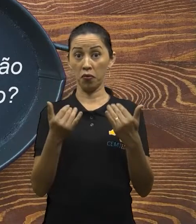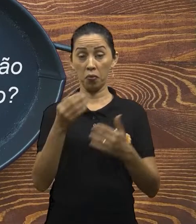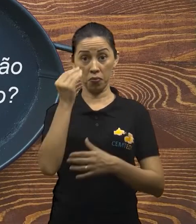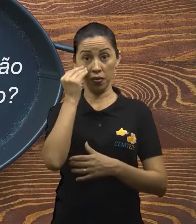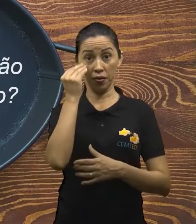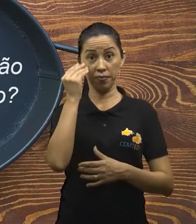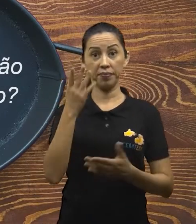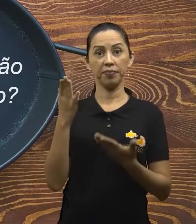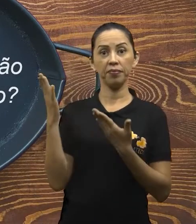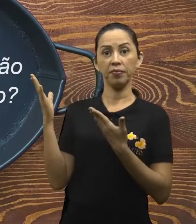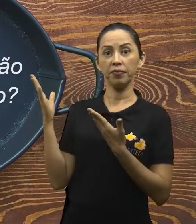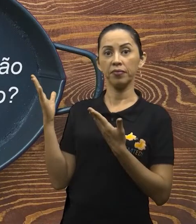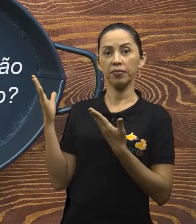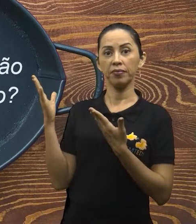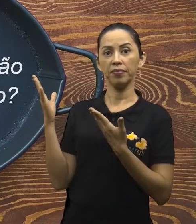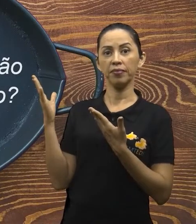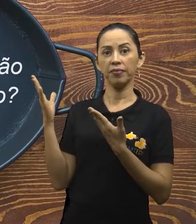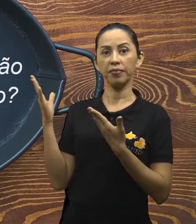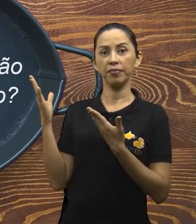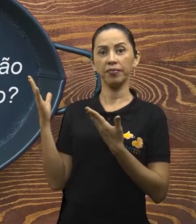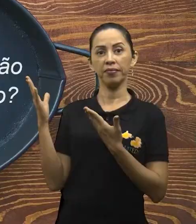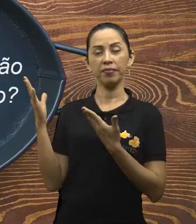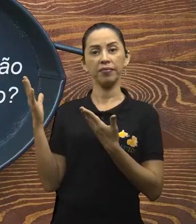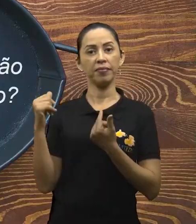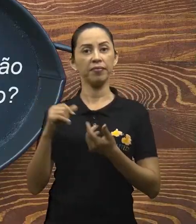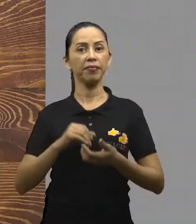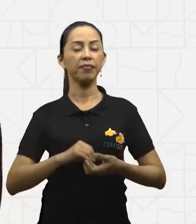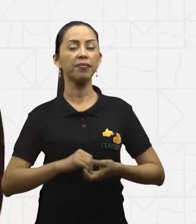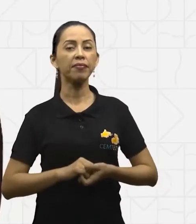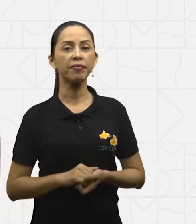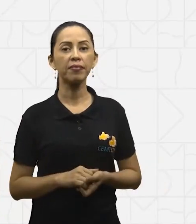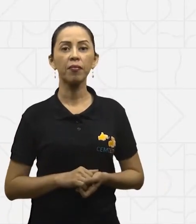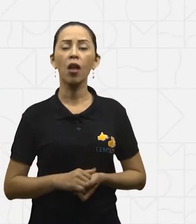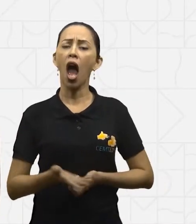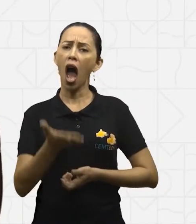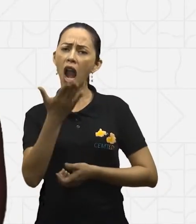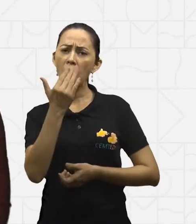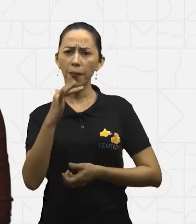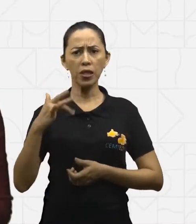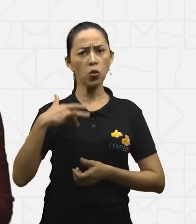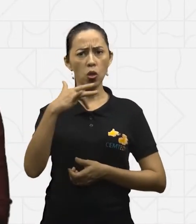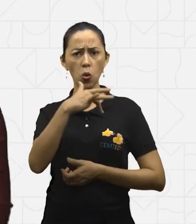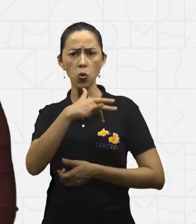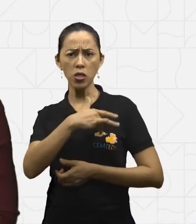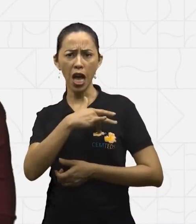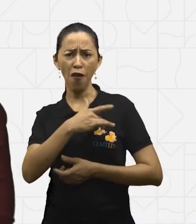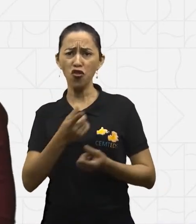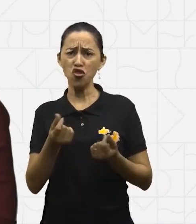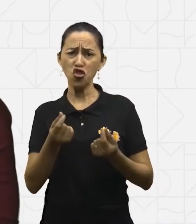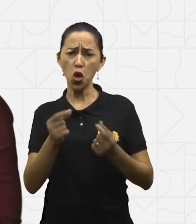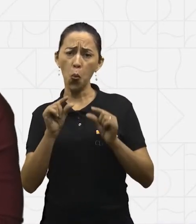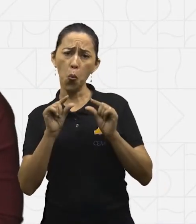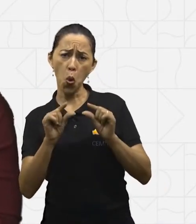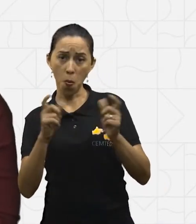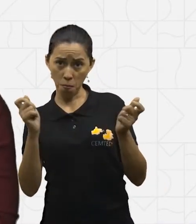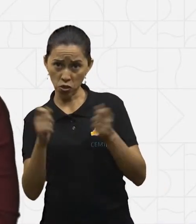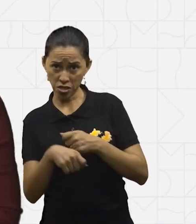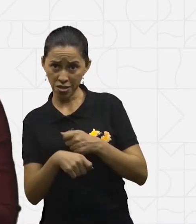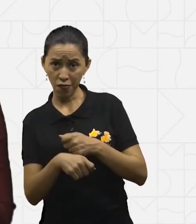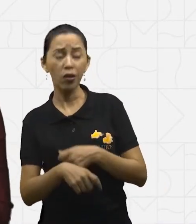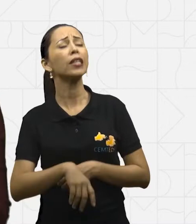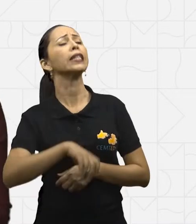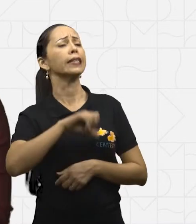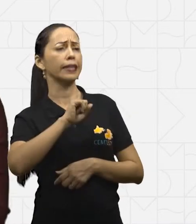possível ter uma alimentação saudável com pouco dinheiro? É sim. É possível. A gente consegue equilibrar uma alimentação